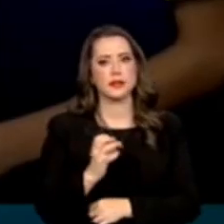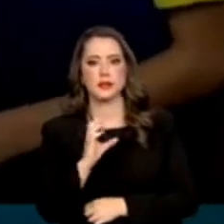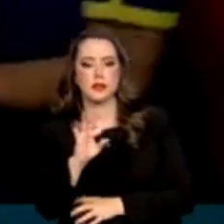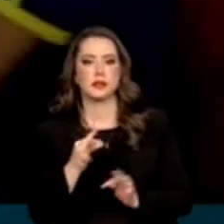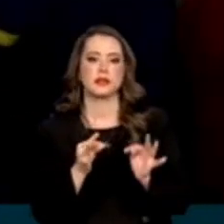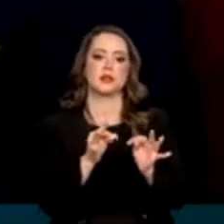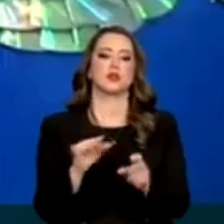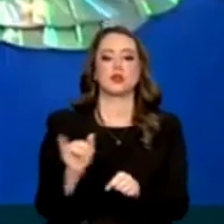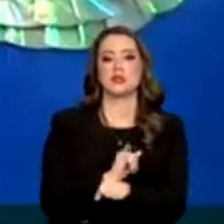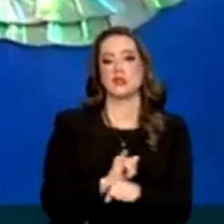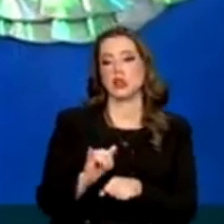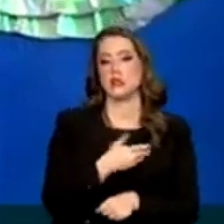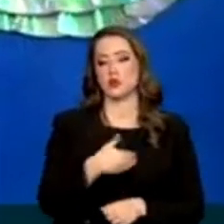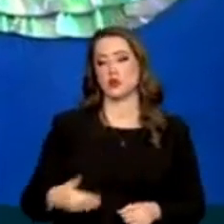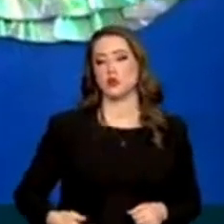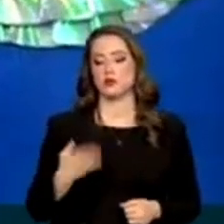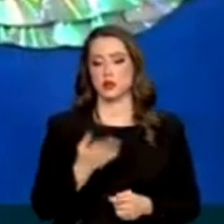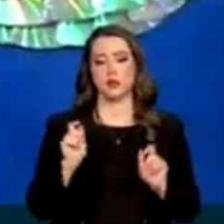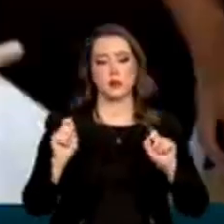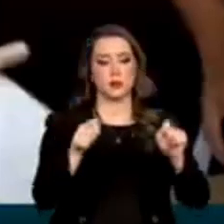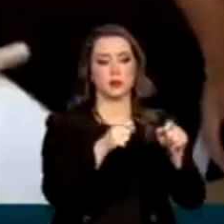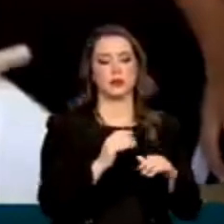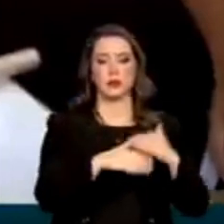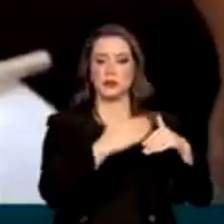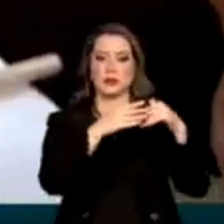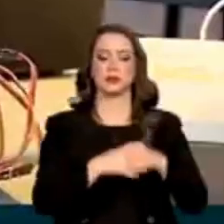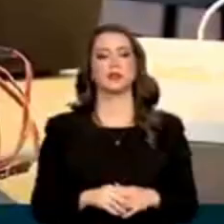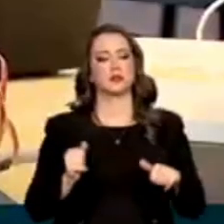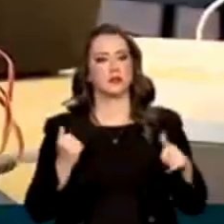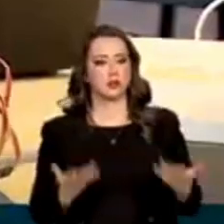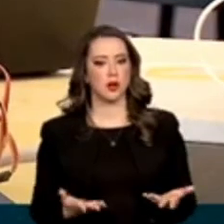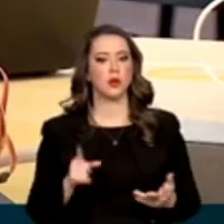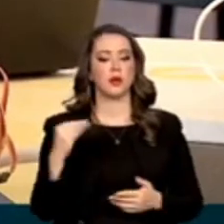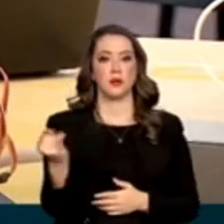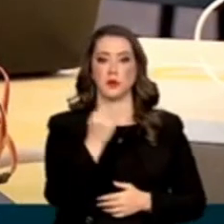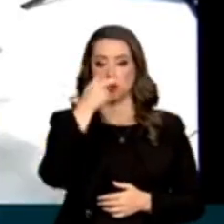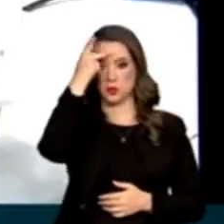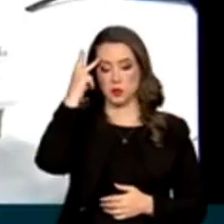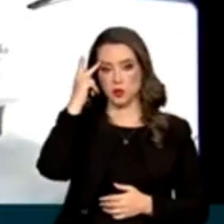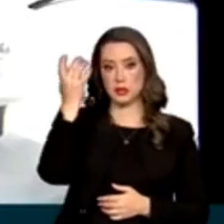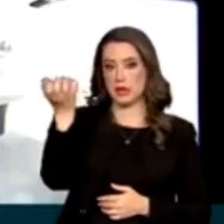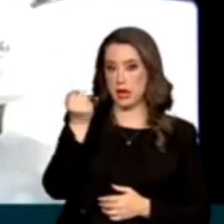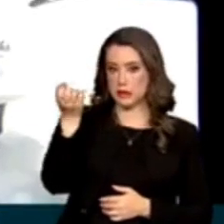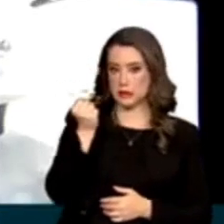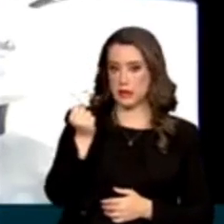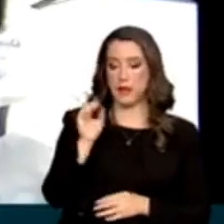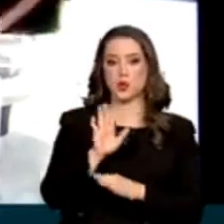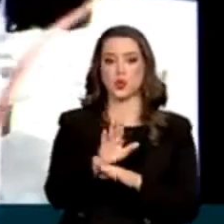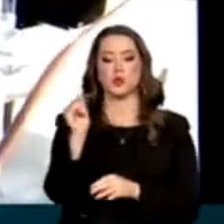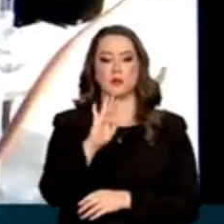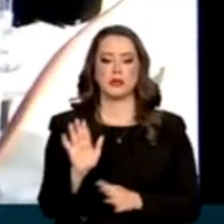das estratégias do governo para fazer o setor crescer. Por isso, beneficiários do Auxílio Brasil estão sendo